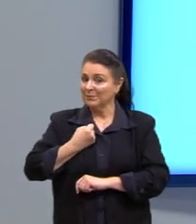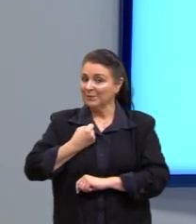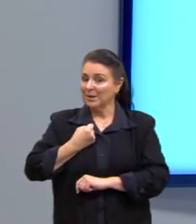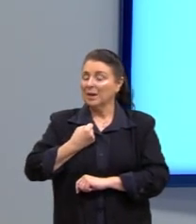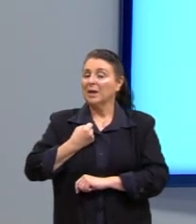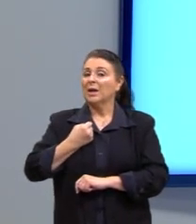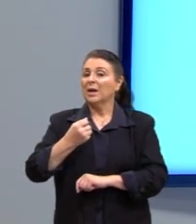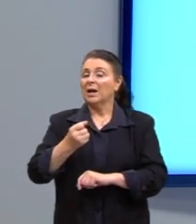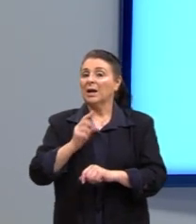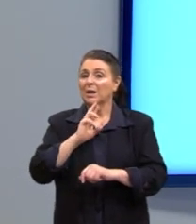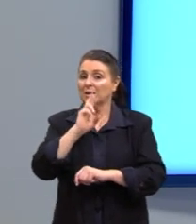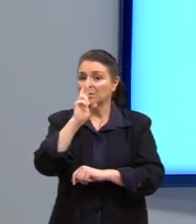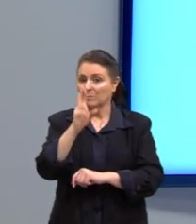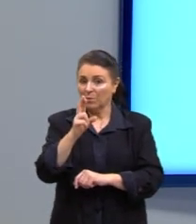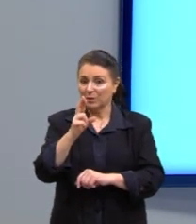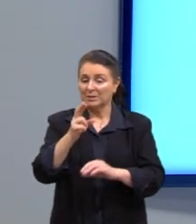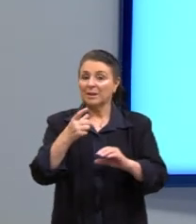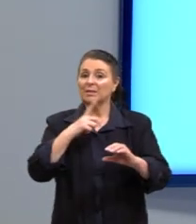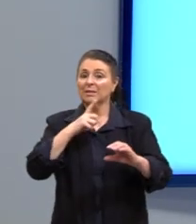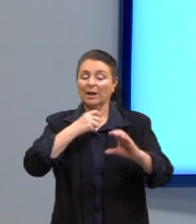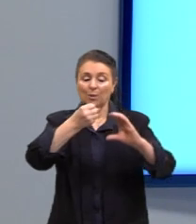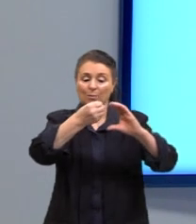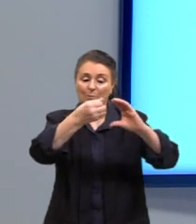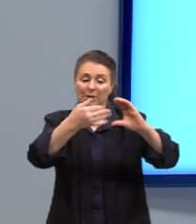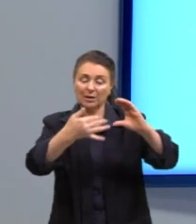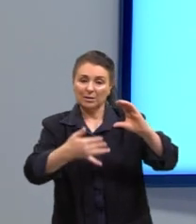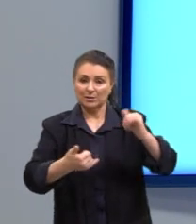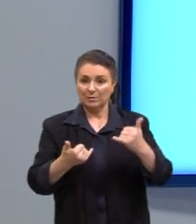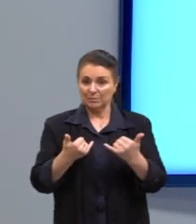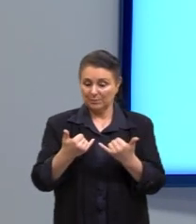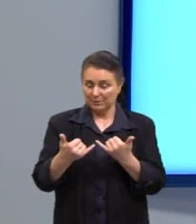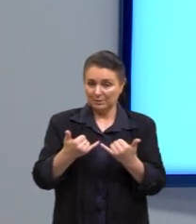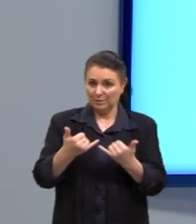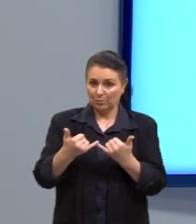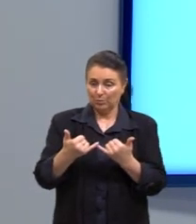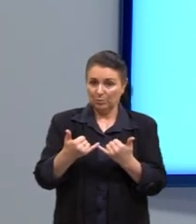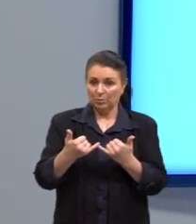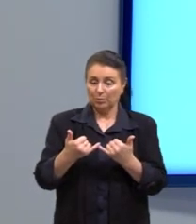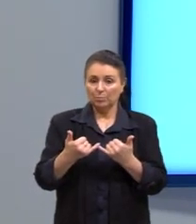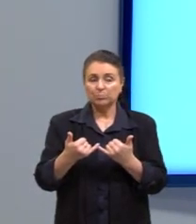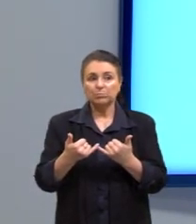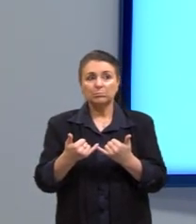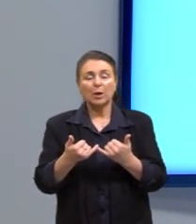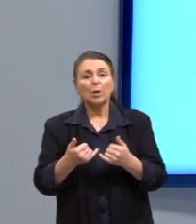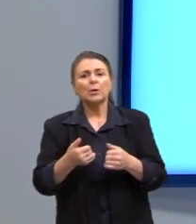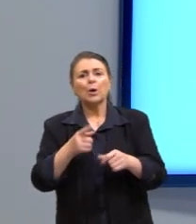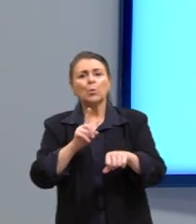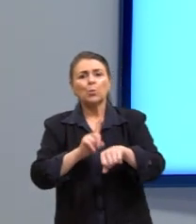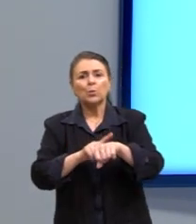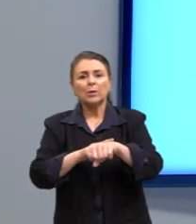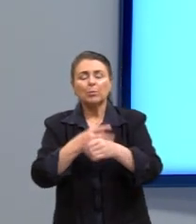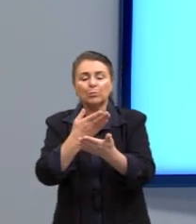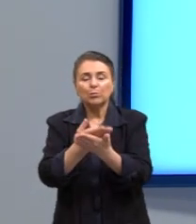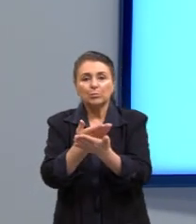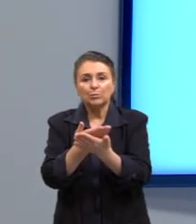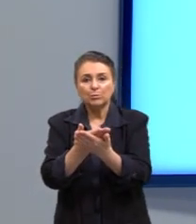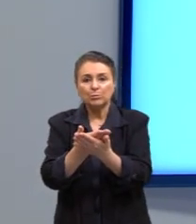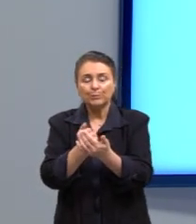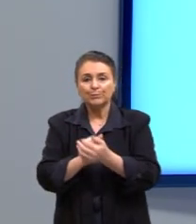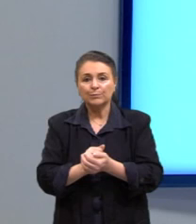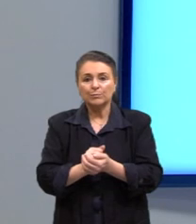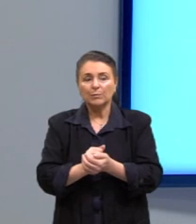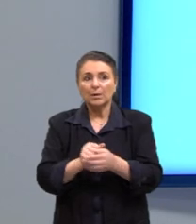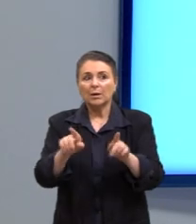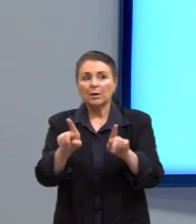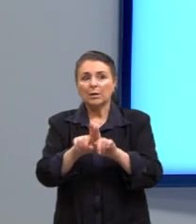busca, então, uma característica, como por exemplo, o grau de escolaridade, ou ainda, né, o grau ali